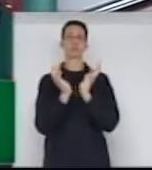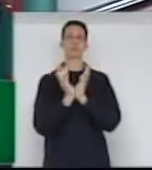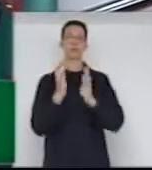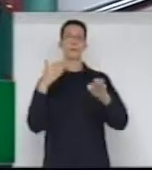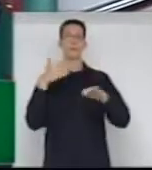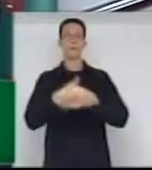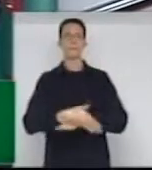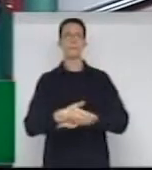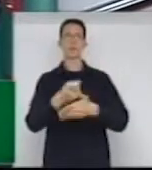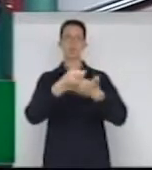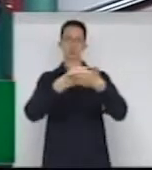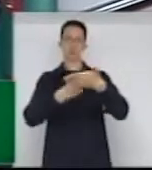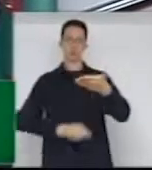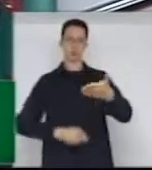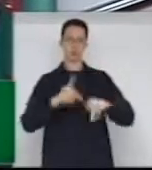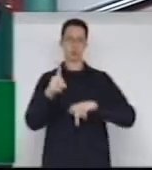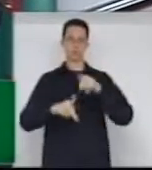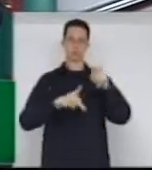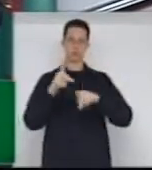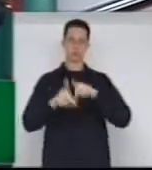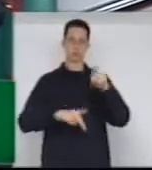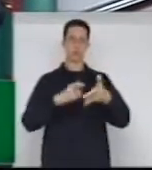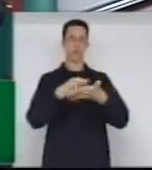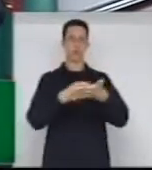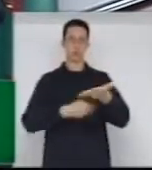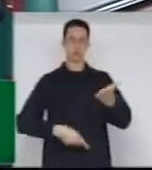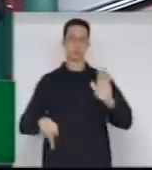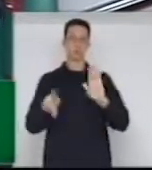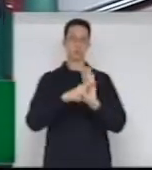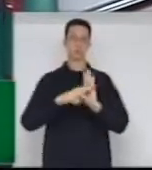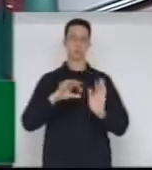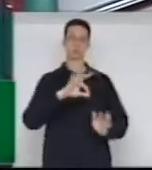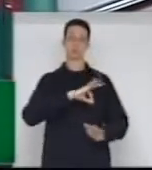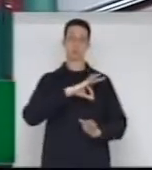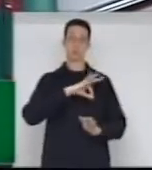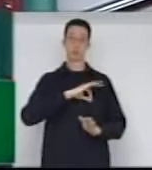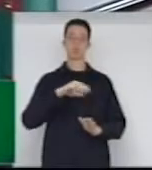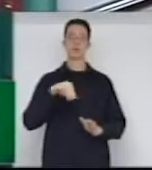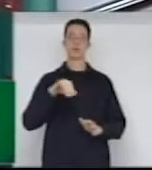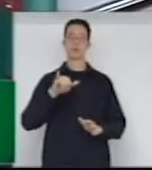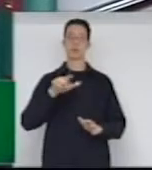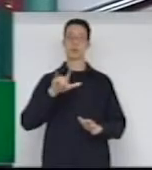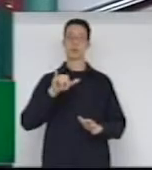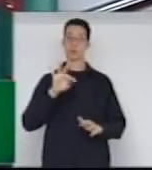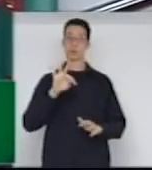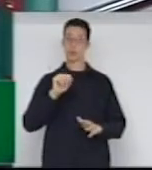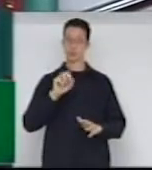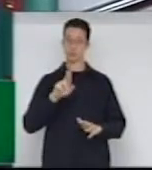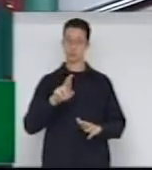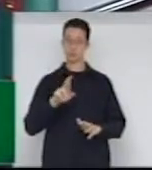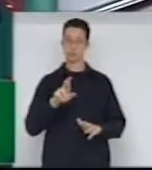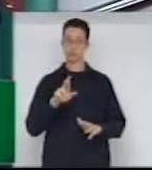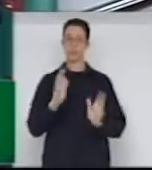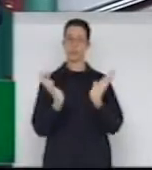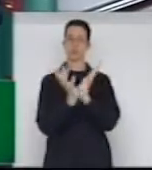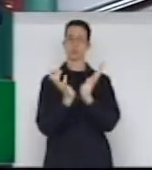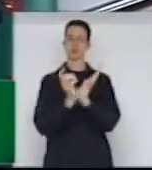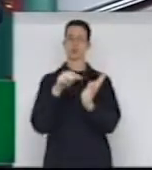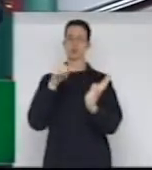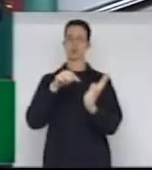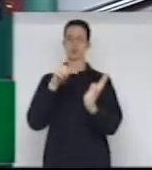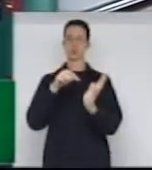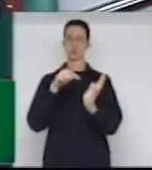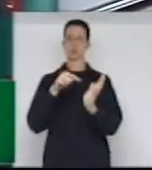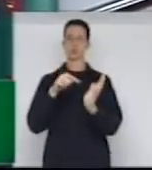do último concurso da polícia militar, e que elas, deputado Nadal, passaram em